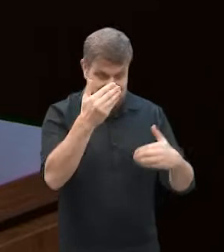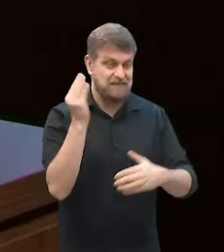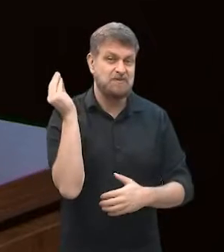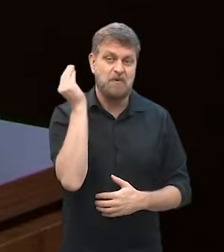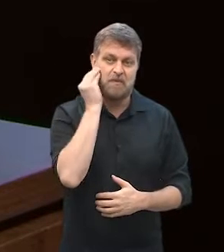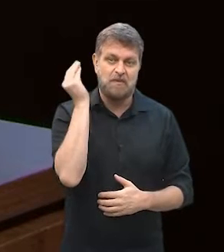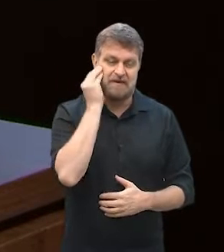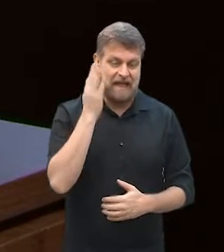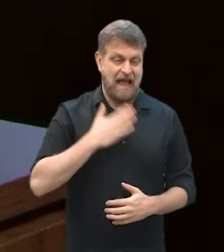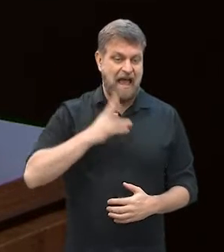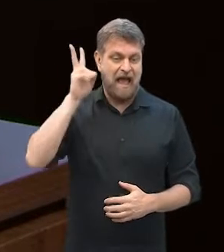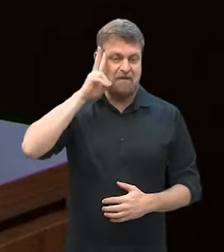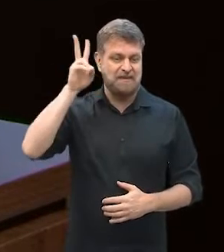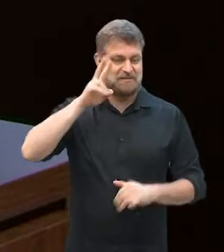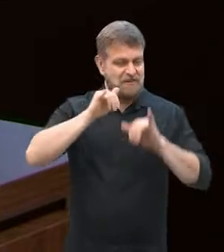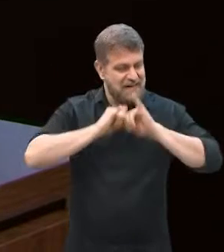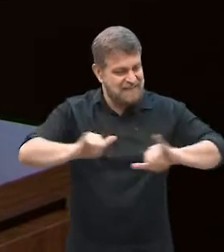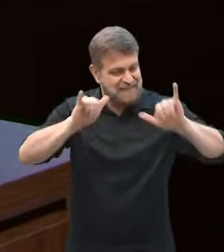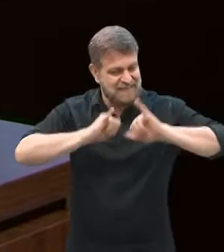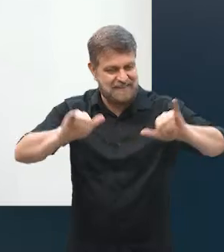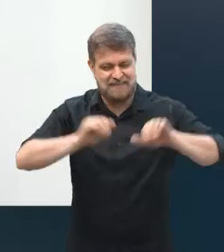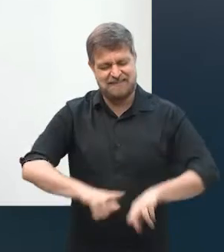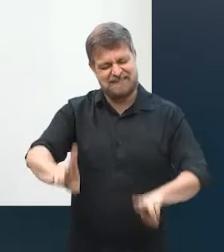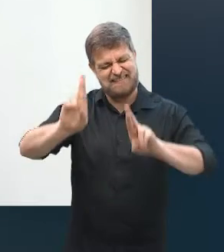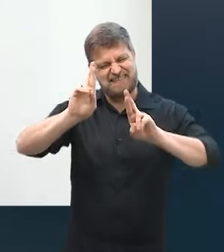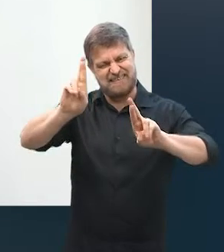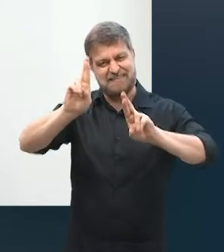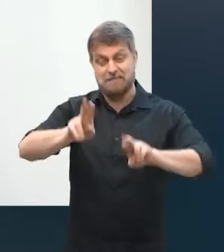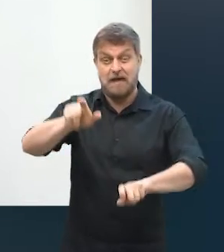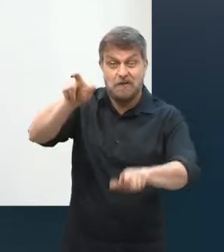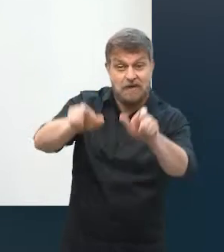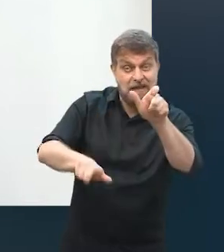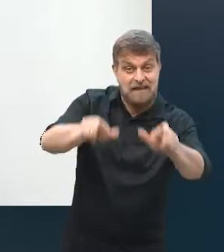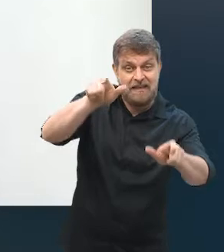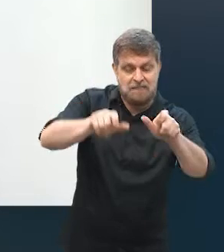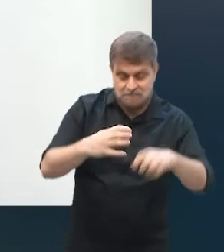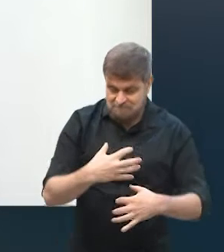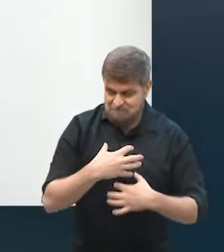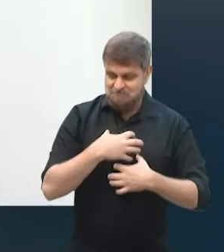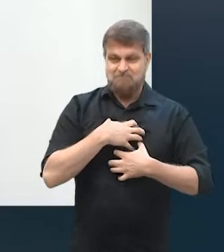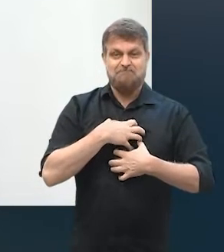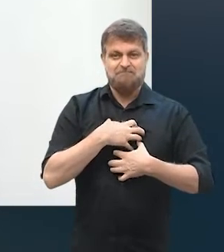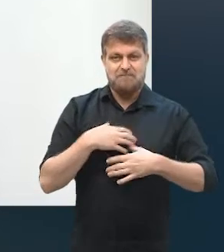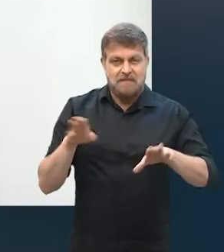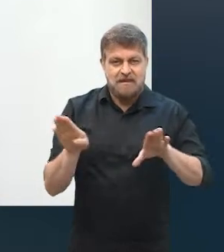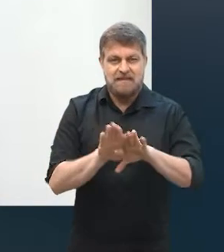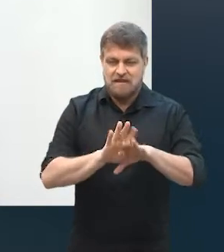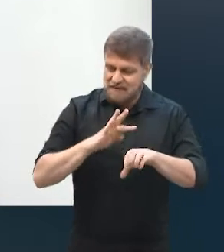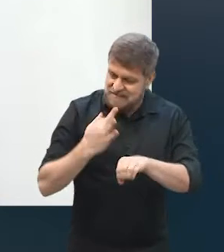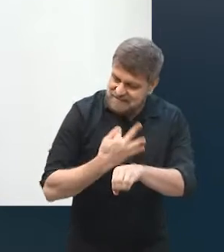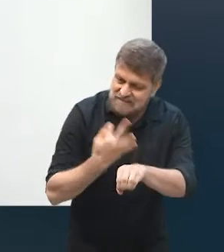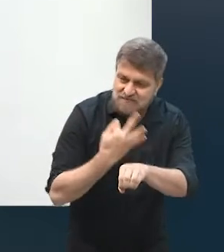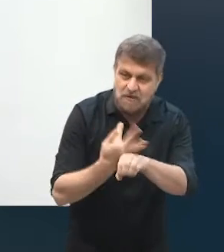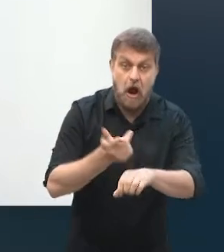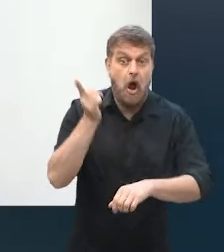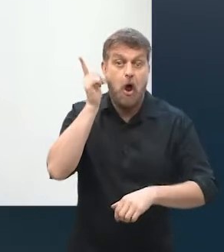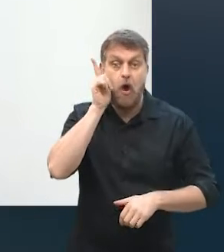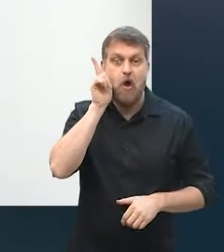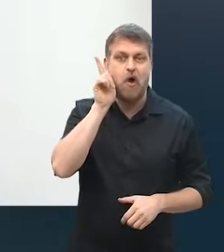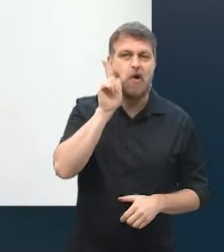de estar contando a minha história e espero que as pessoas se inspirem, que elas busquem, né? E que elas